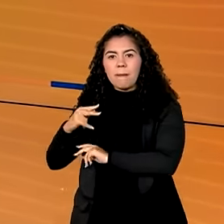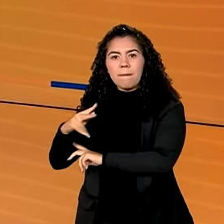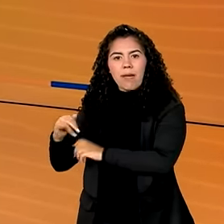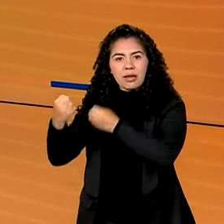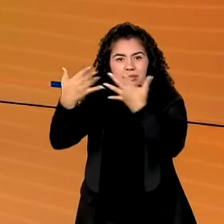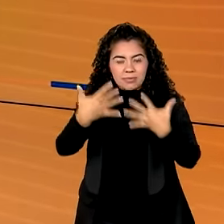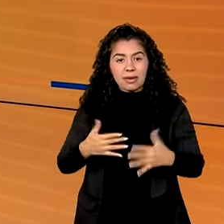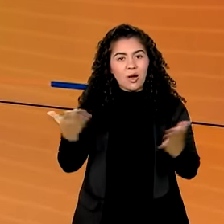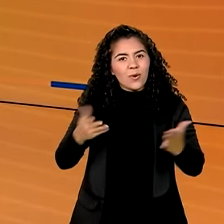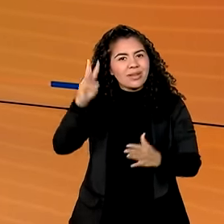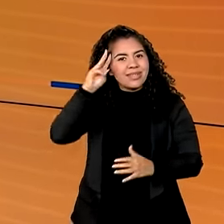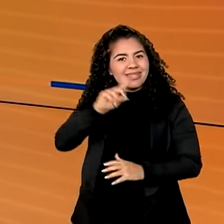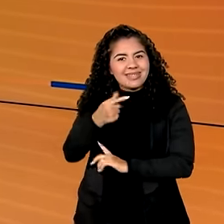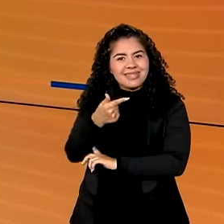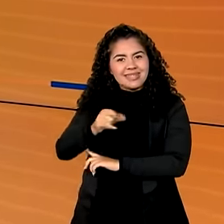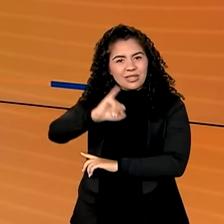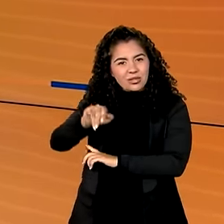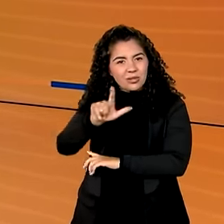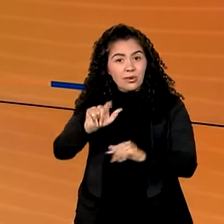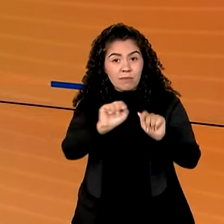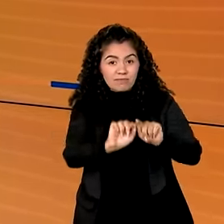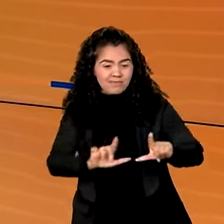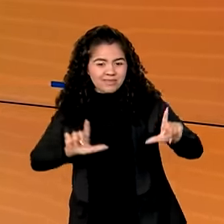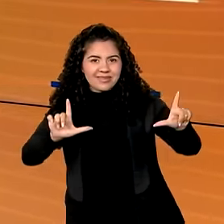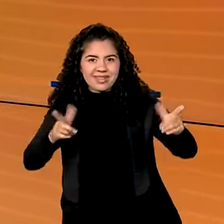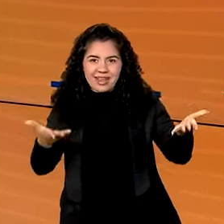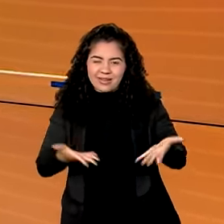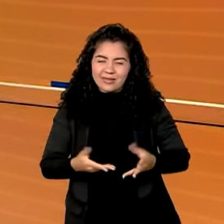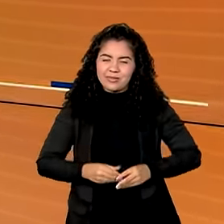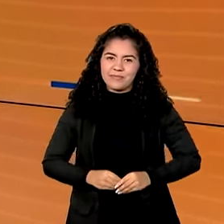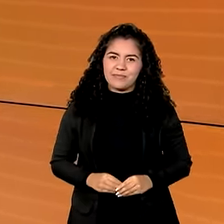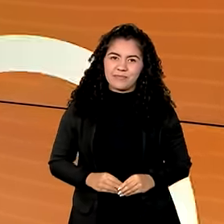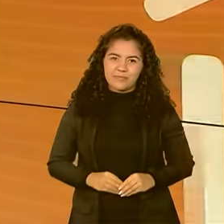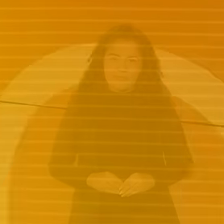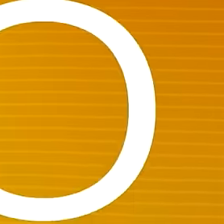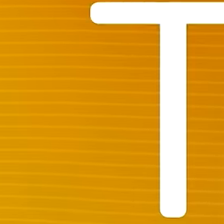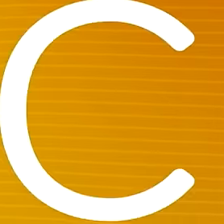Terça-feira, 16 de julho, o Brasil em Dia começa agora.